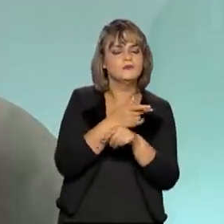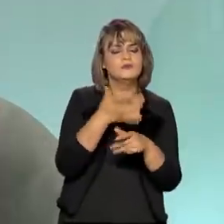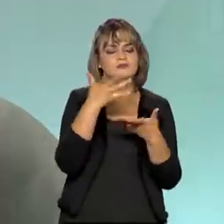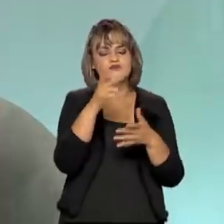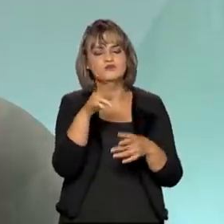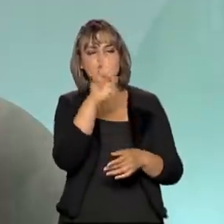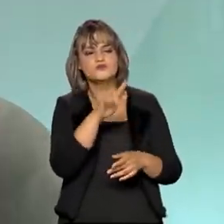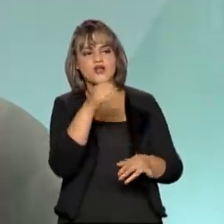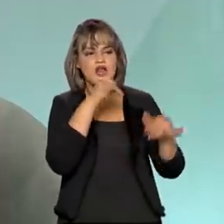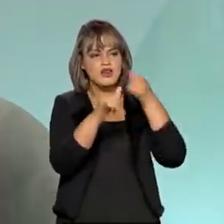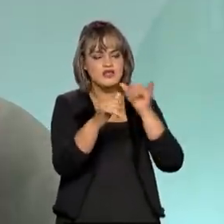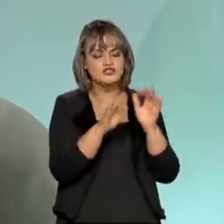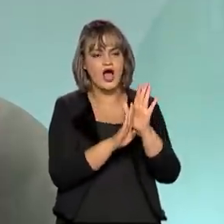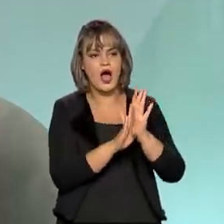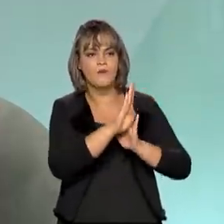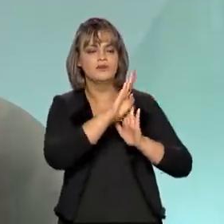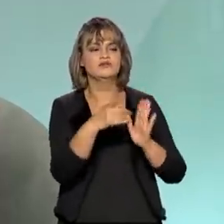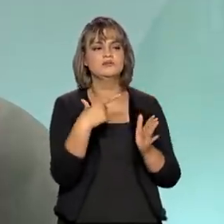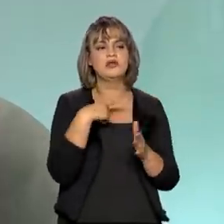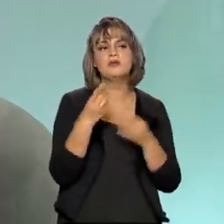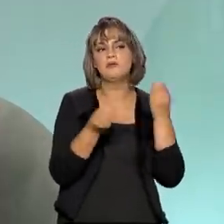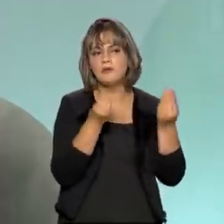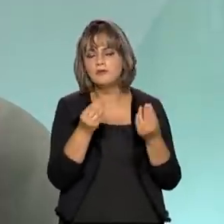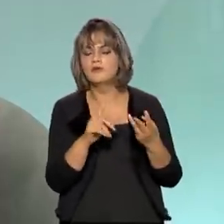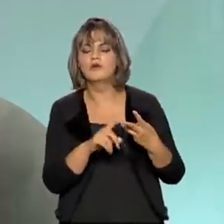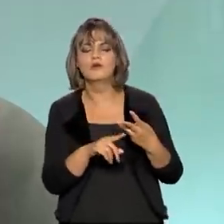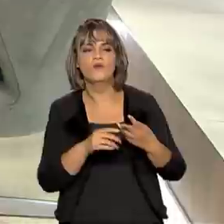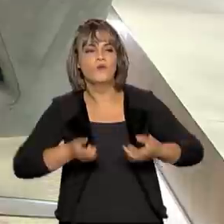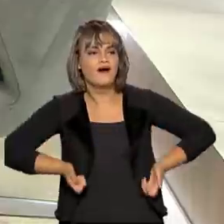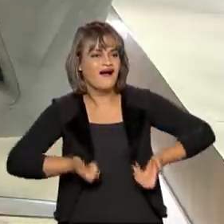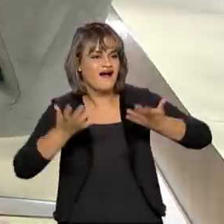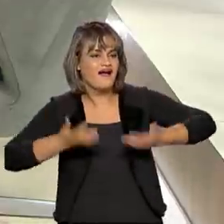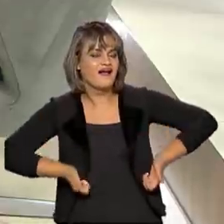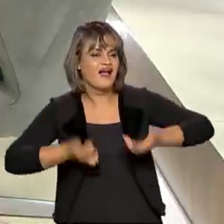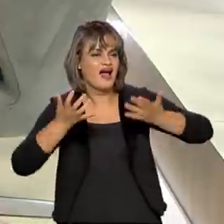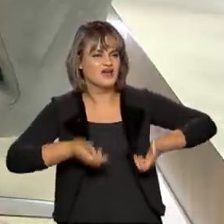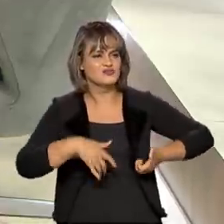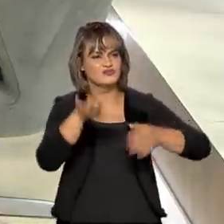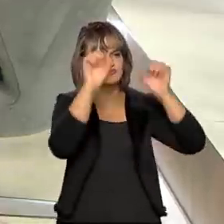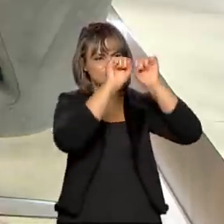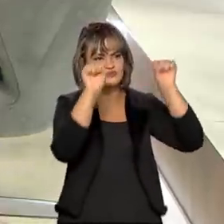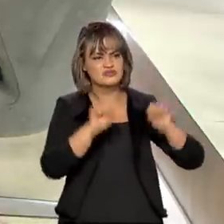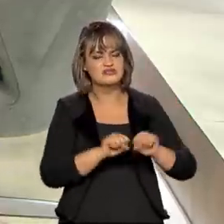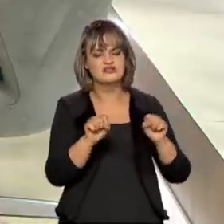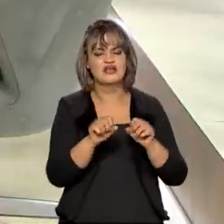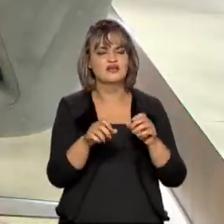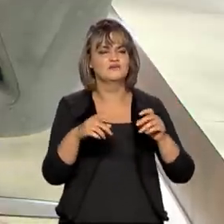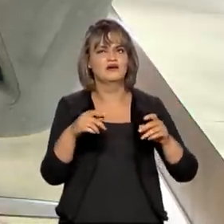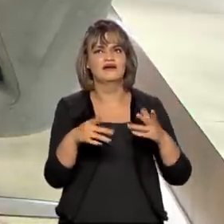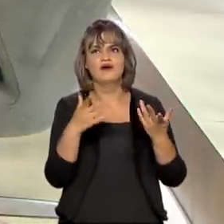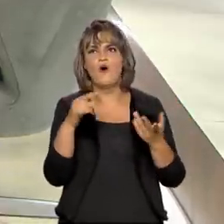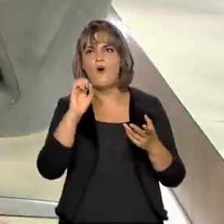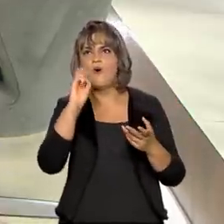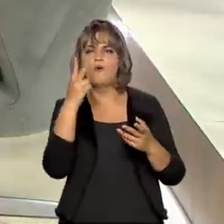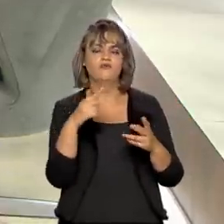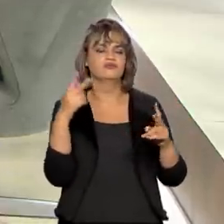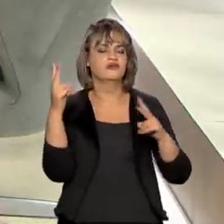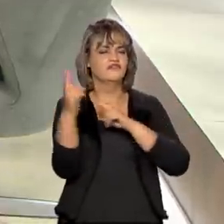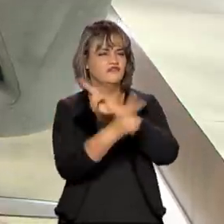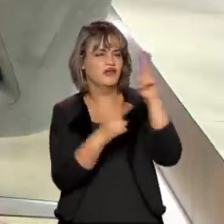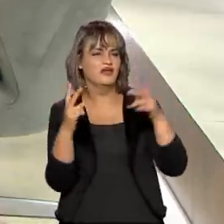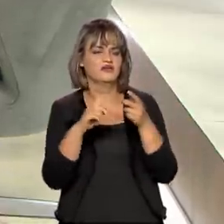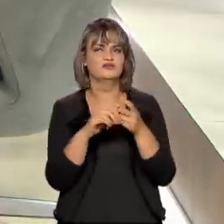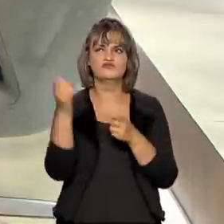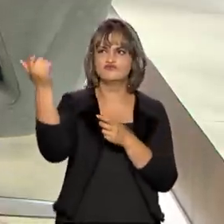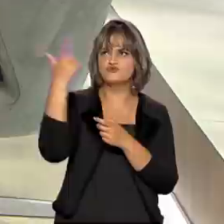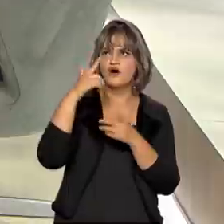comportando em termos de aumento, de incremento, como os recursos aportados para o sistema em termos de vento, sol, chuva, como eles